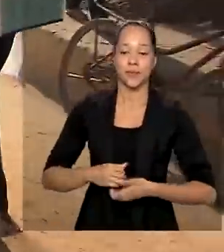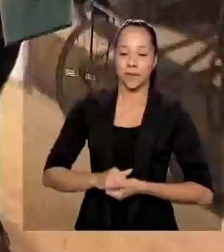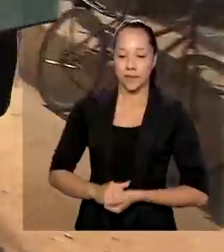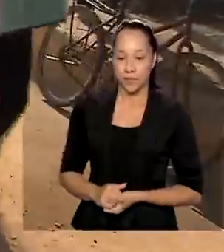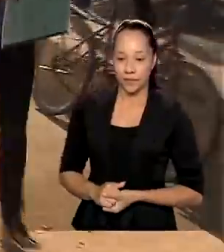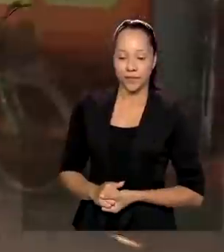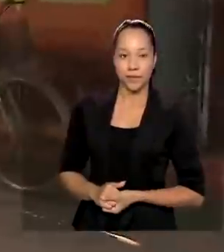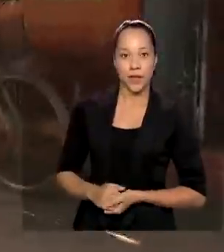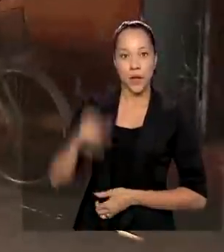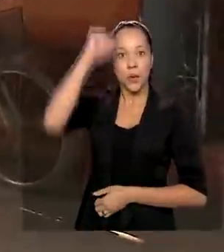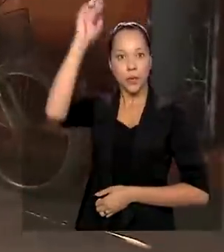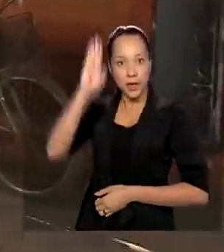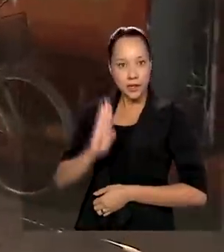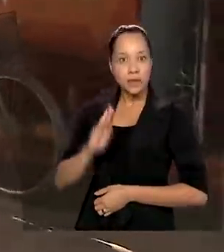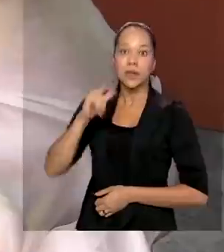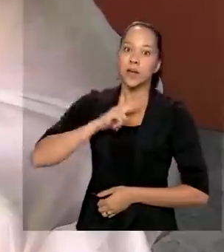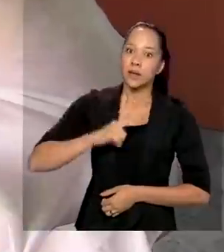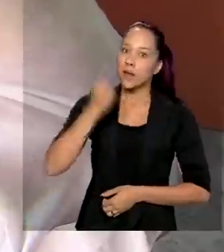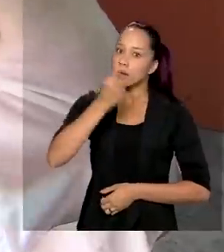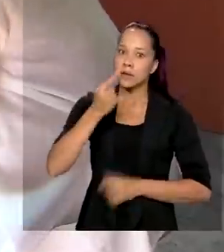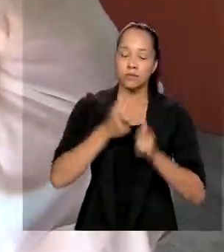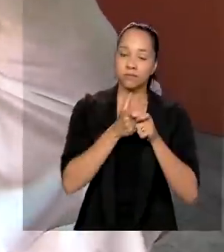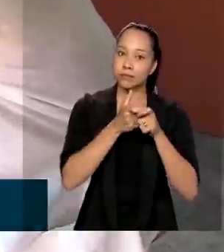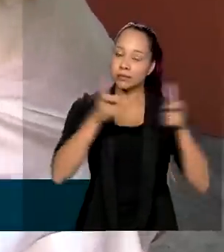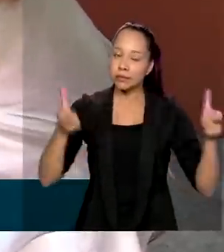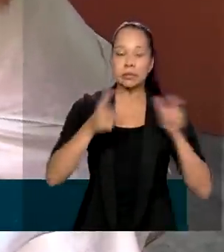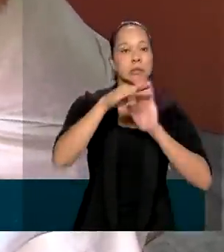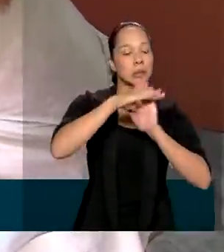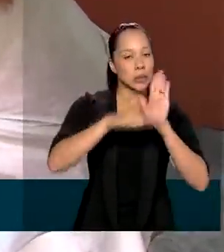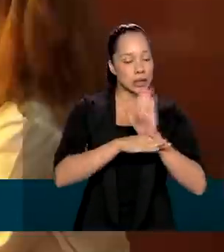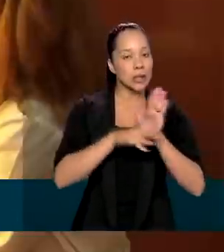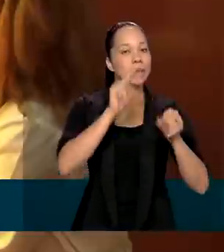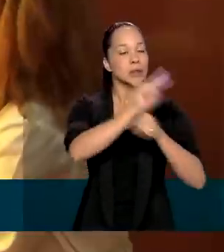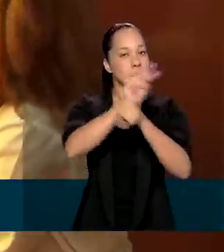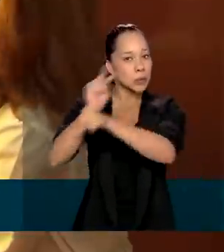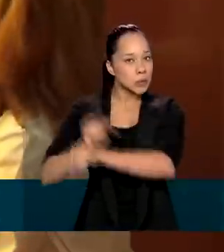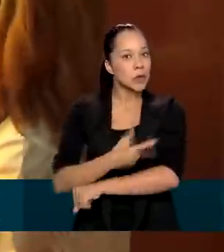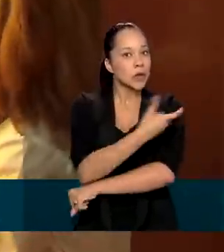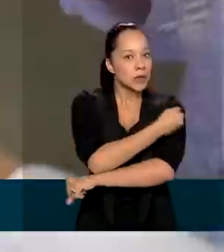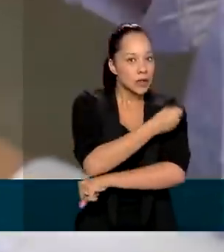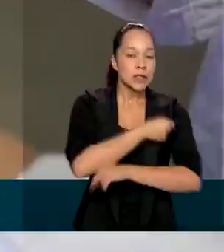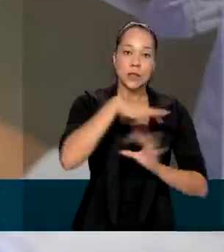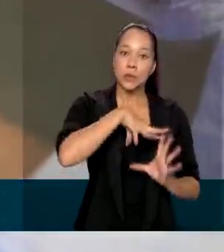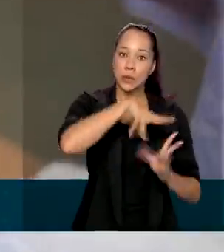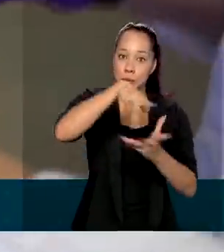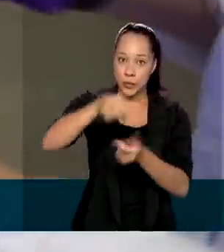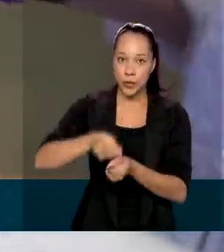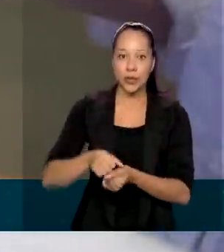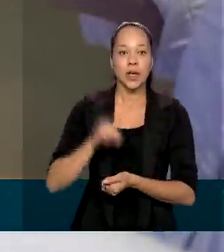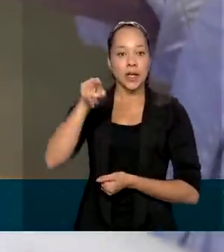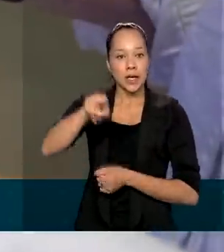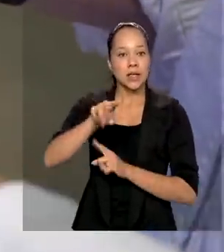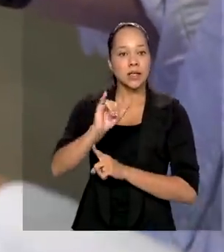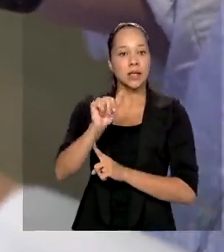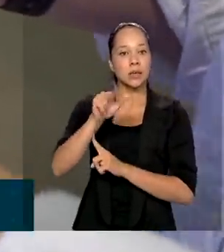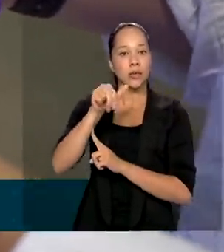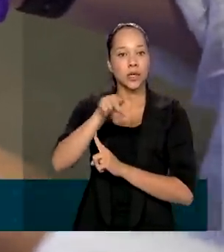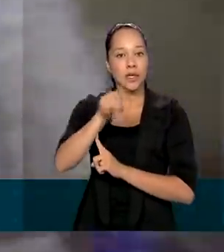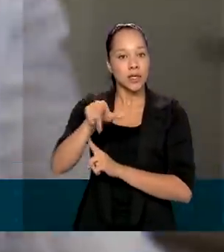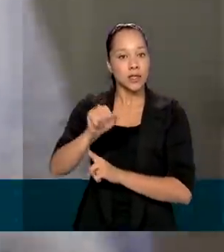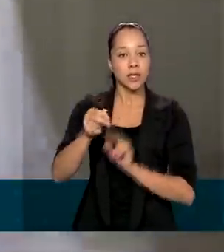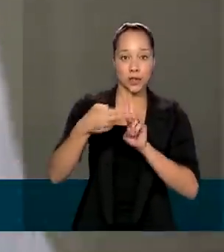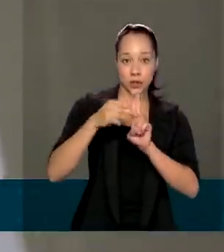O Brasil tem um dos maiores programas de imunização do mundo. E o ImunizaSus vem